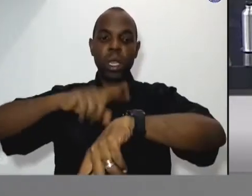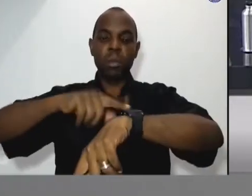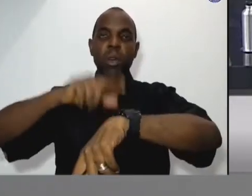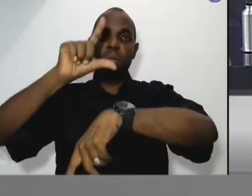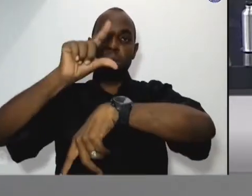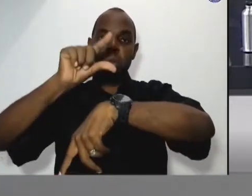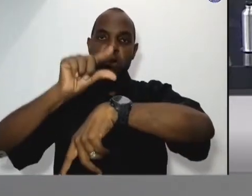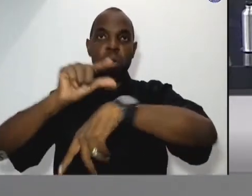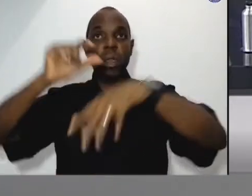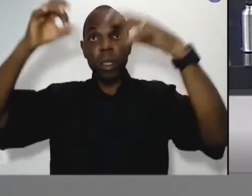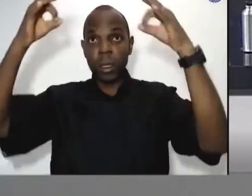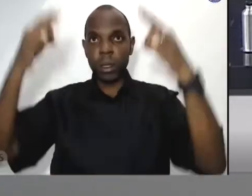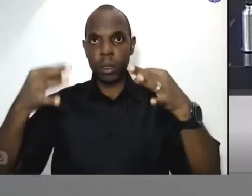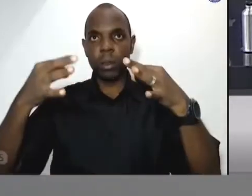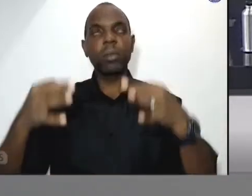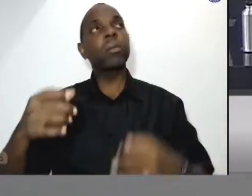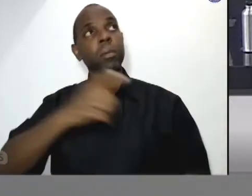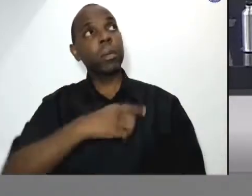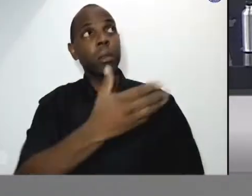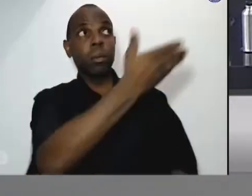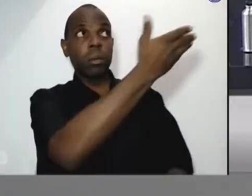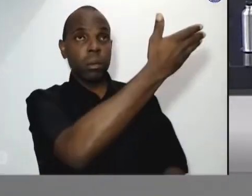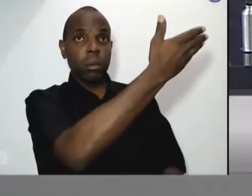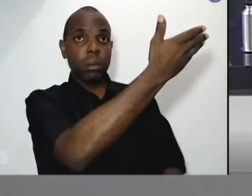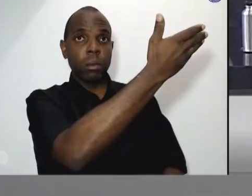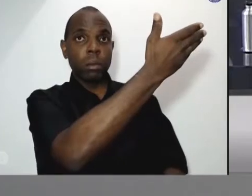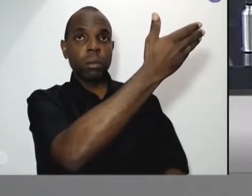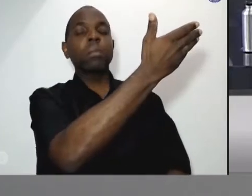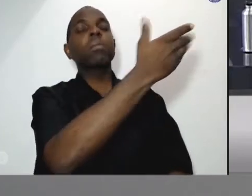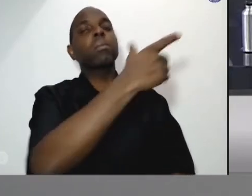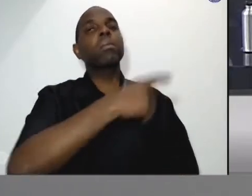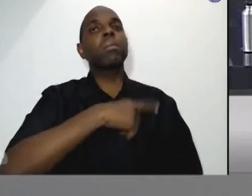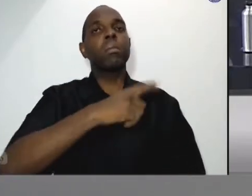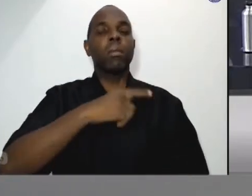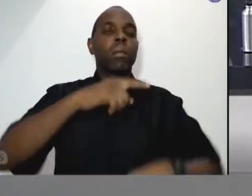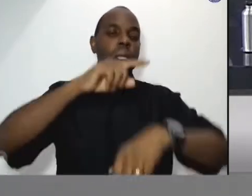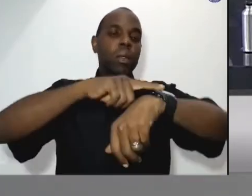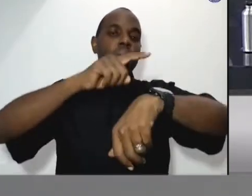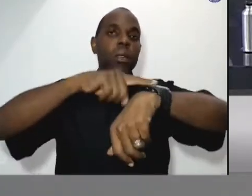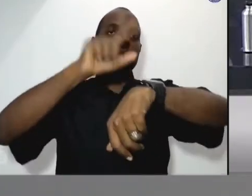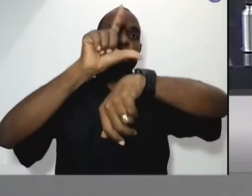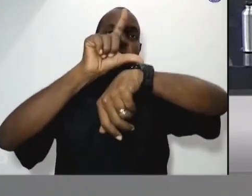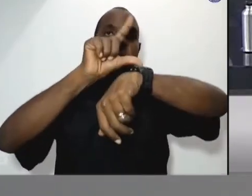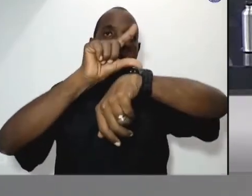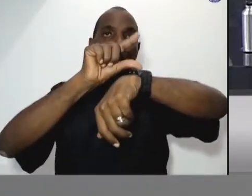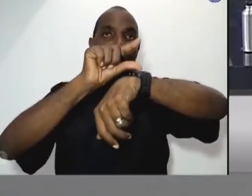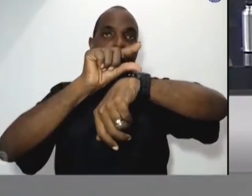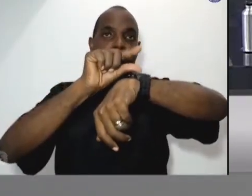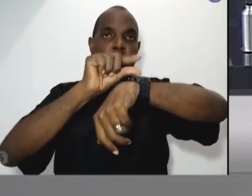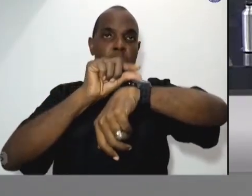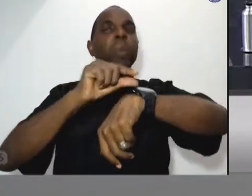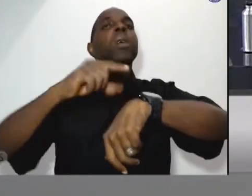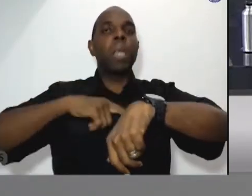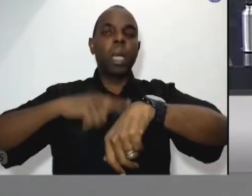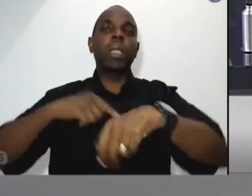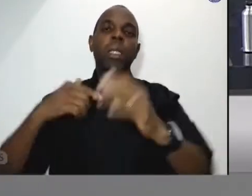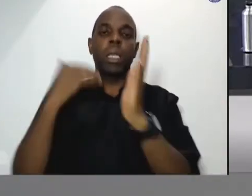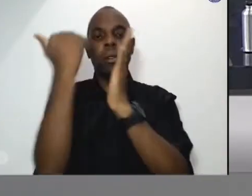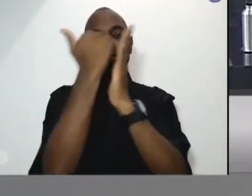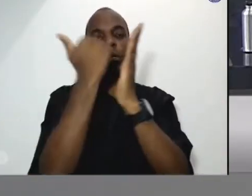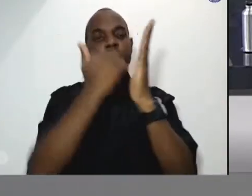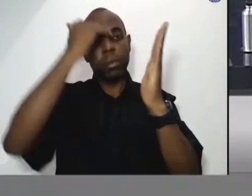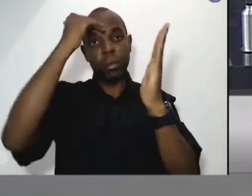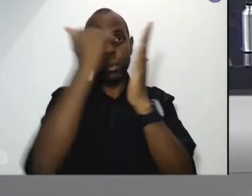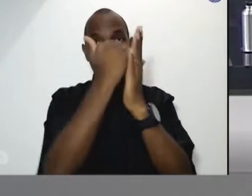vocês têm aqui ao lado um cronômetro, e infelizmente, nós temos o protocolo regimental de fala de 10